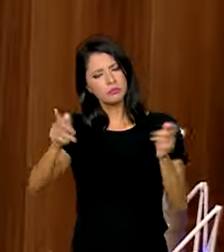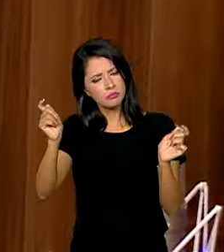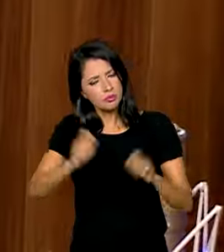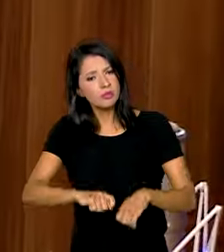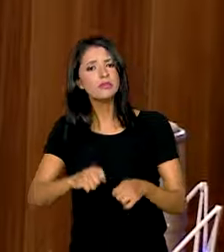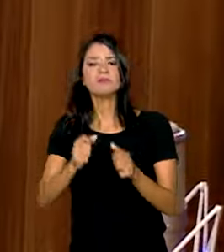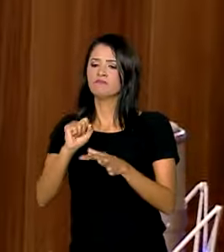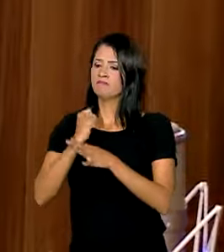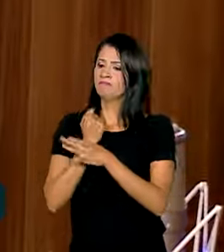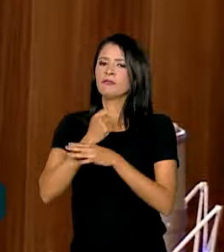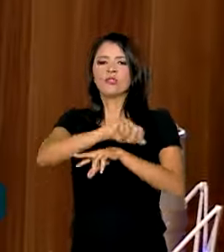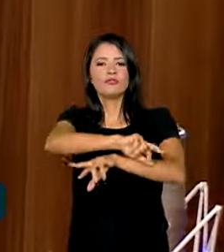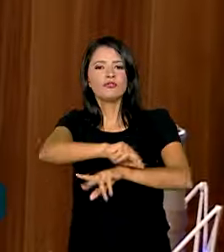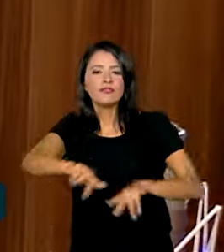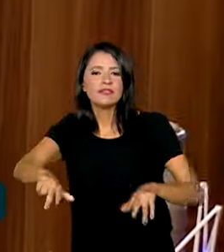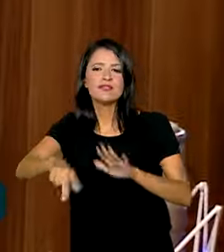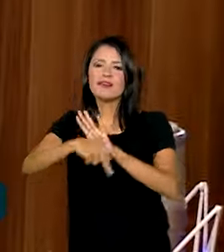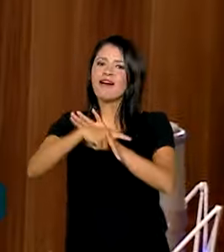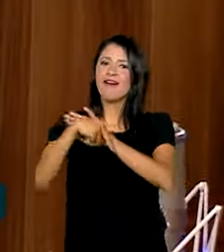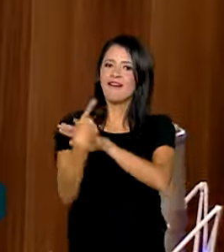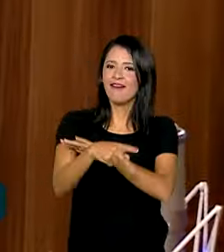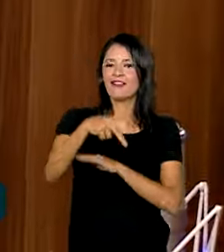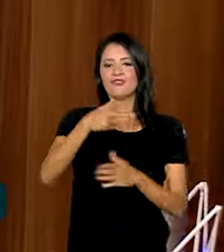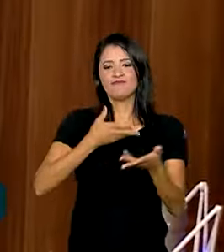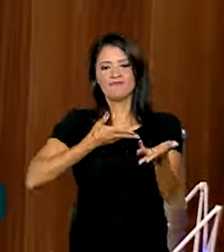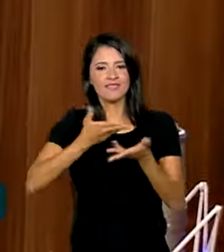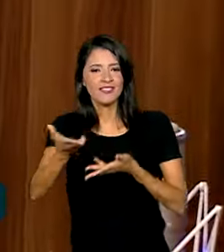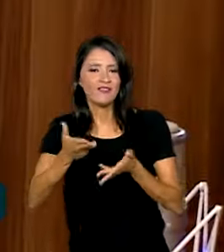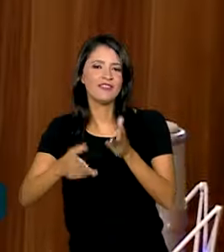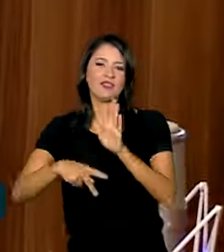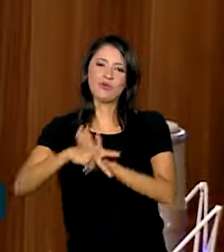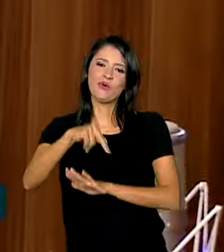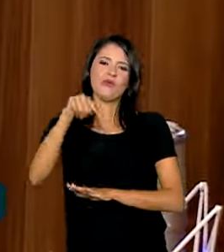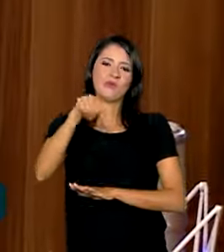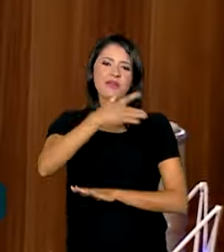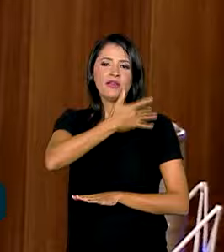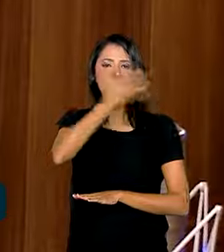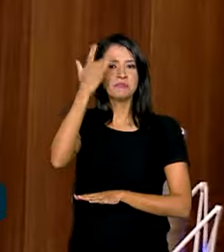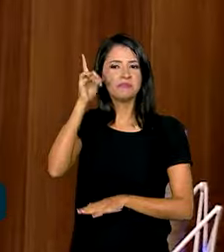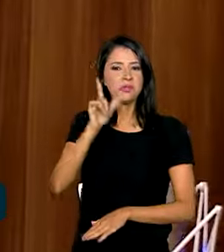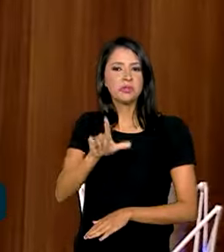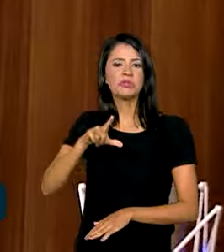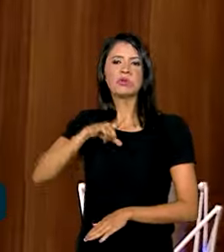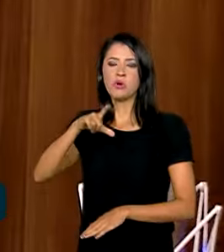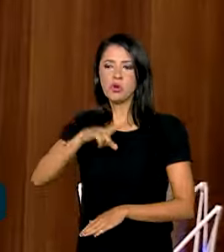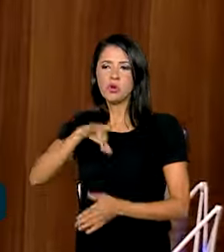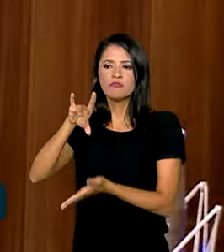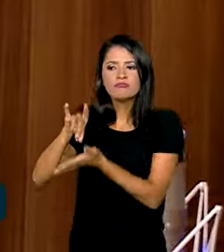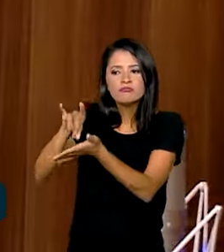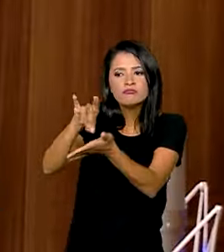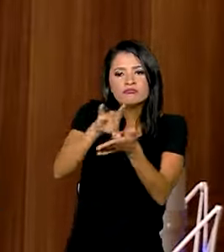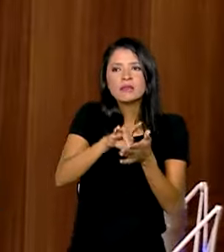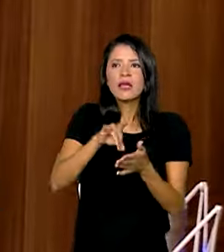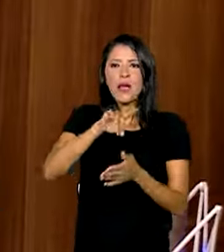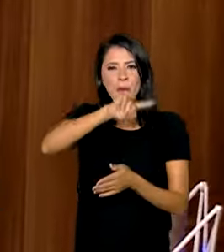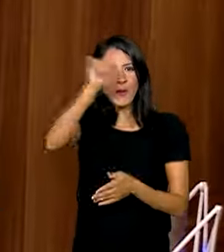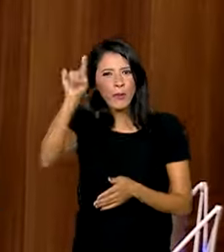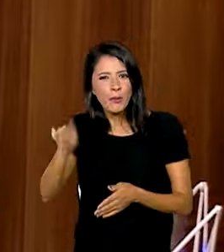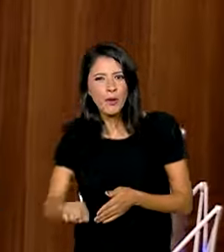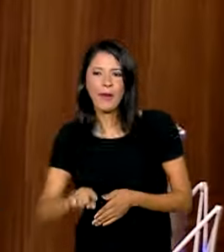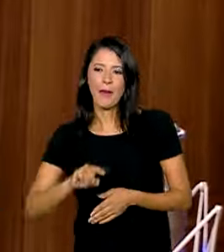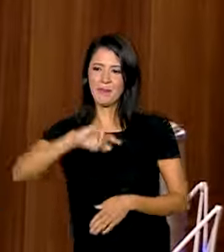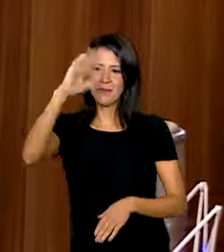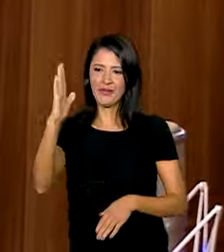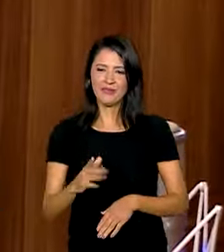garantindo essa diversidade na prestação do serviço, para que a gente tenha pessoas que conheçam a realidade de cada cantinho do Brasil e possam